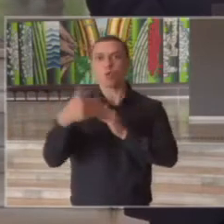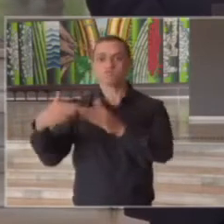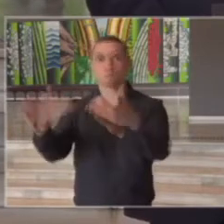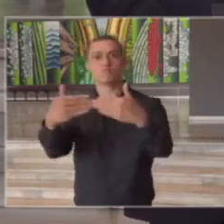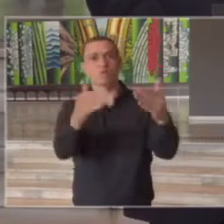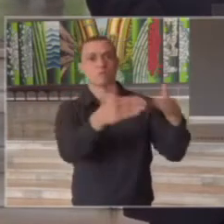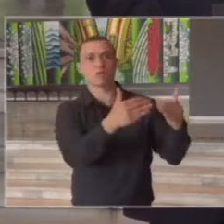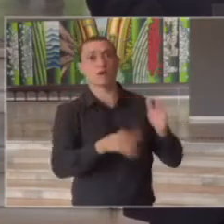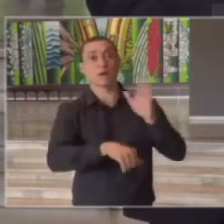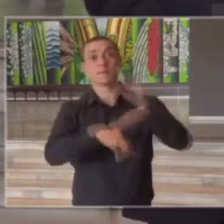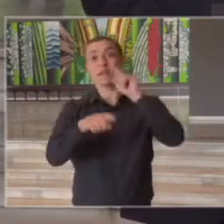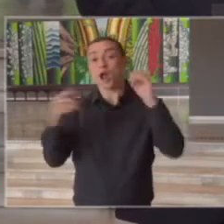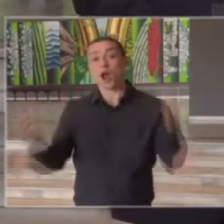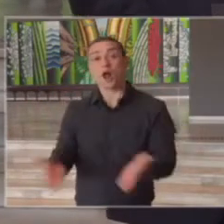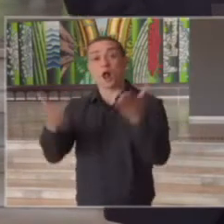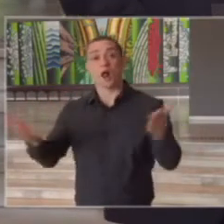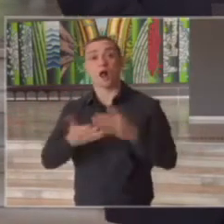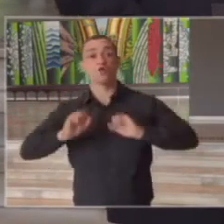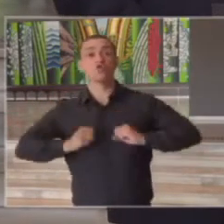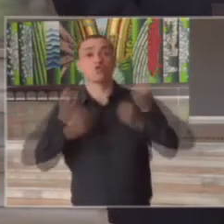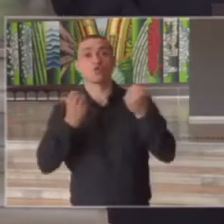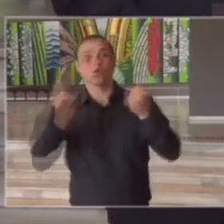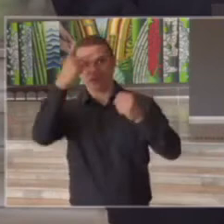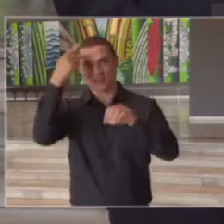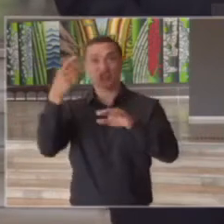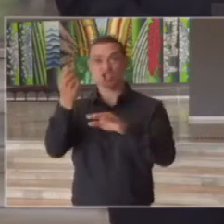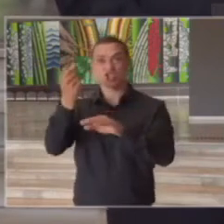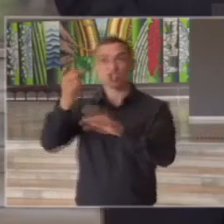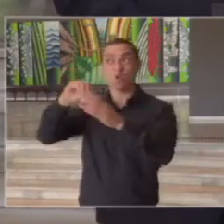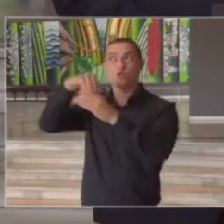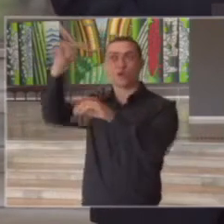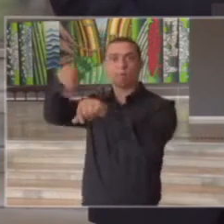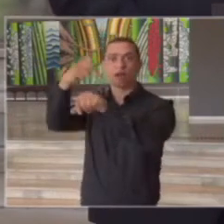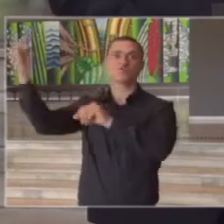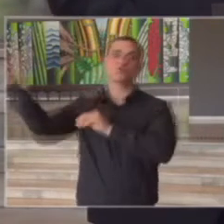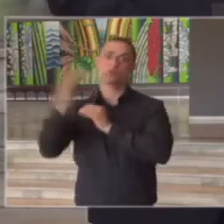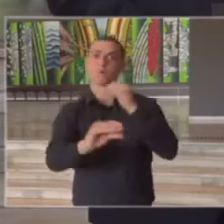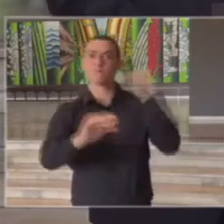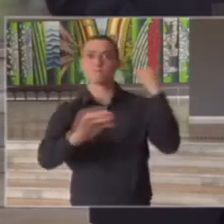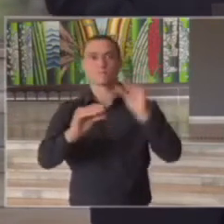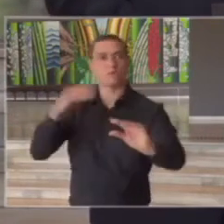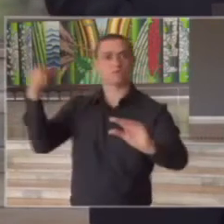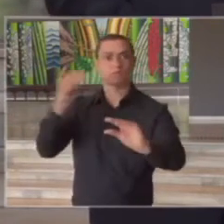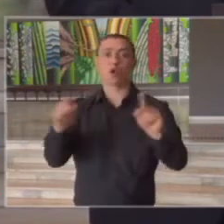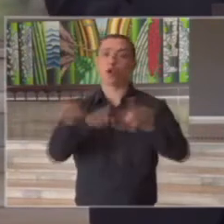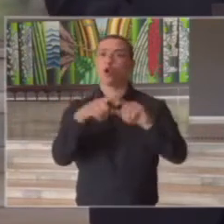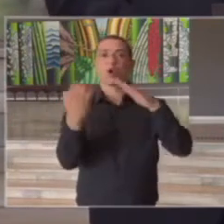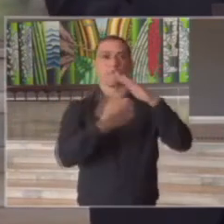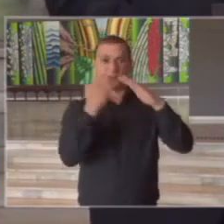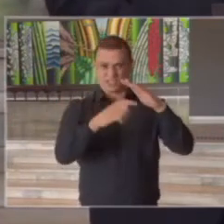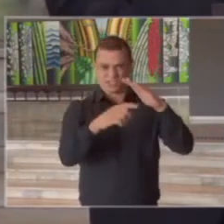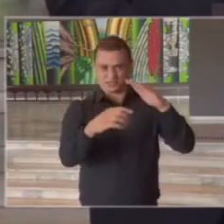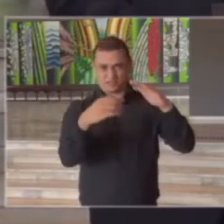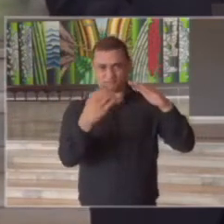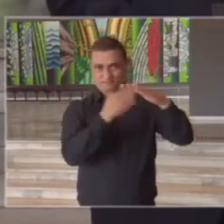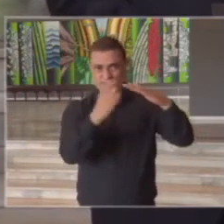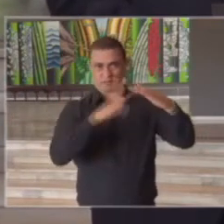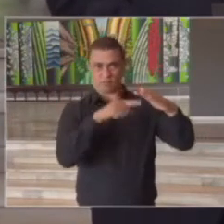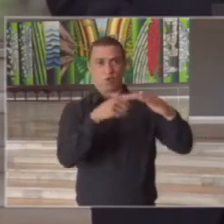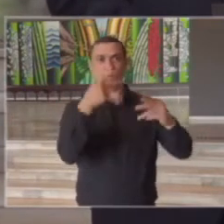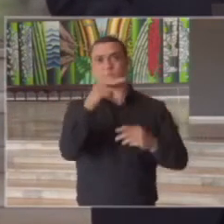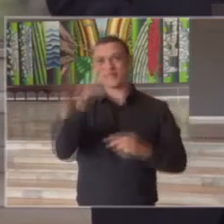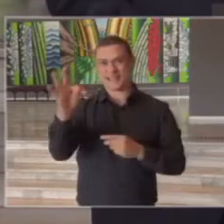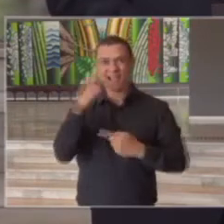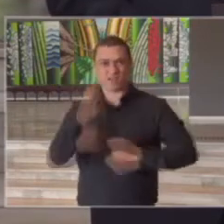também estimular fortemente a entrada de capital externo seja nos programas de desestatização do Estado com PPPs